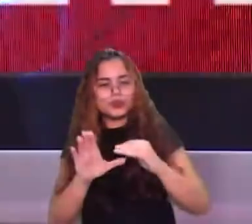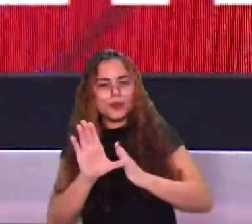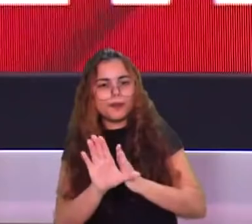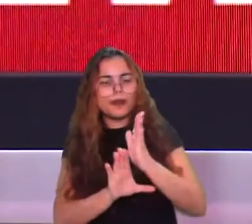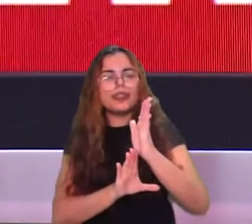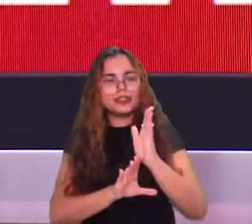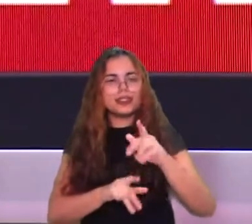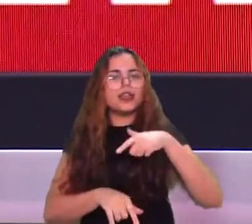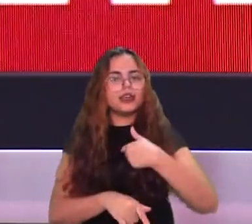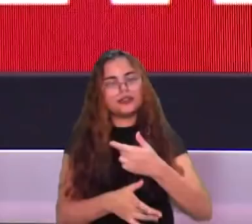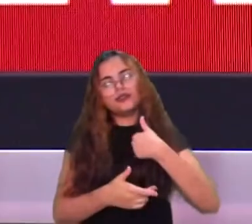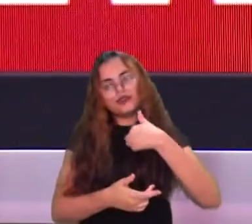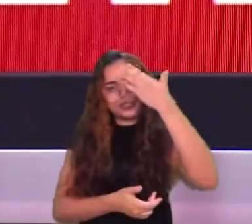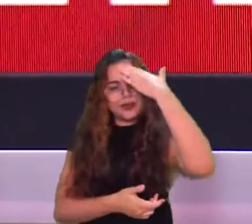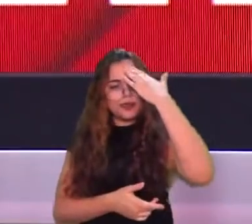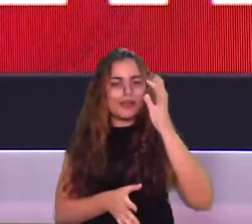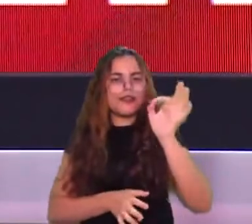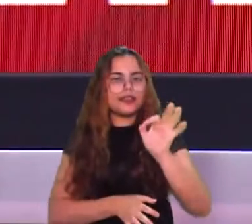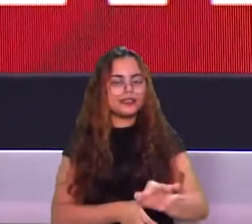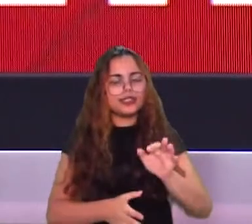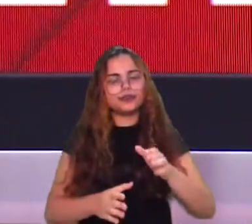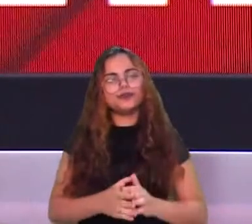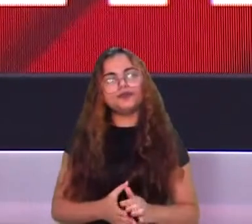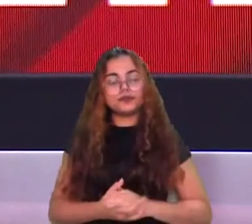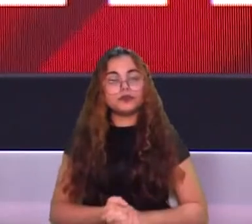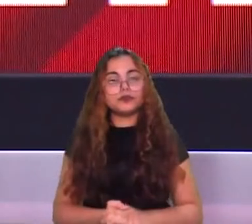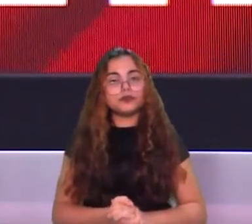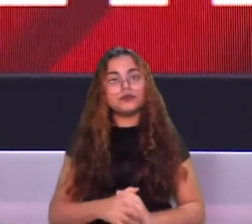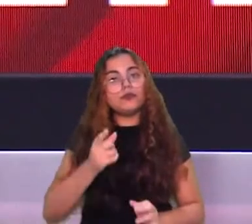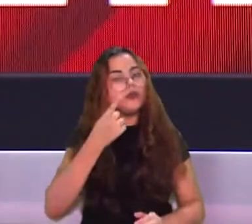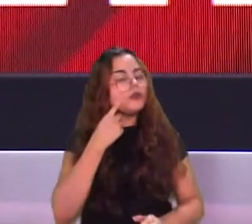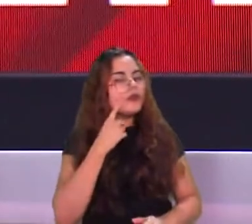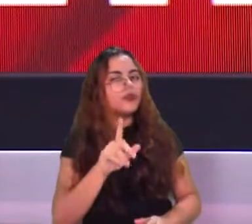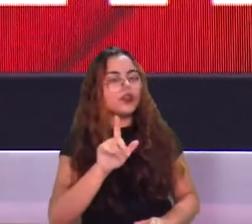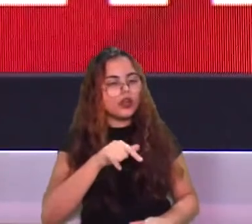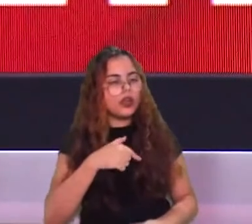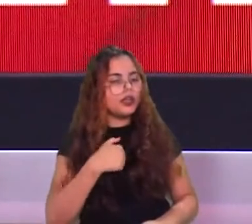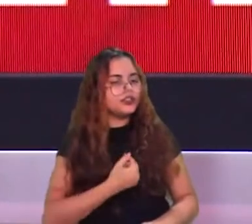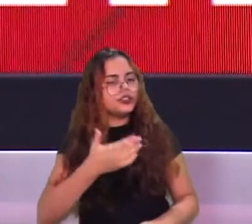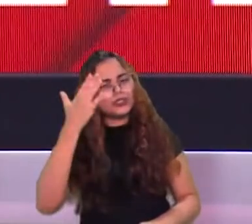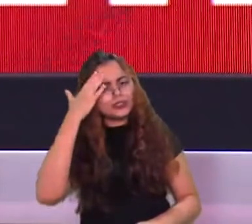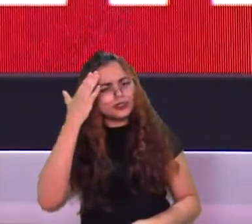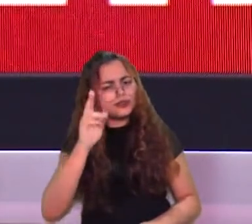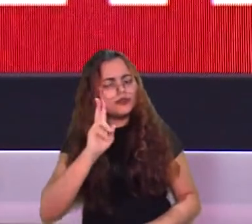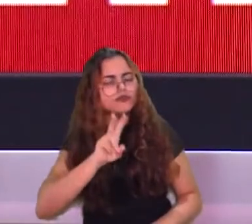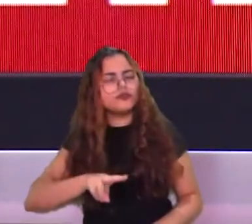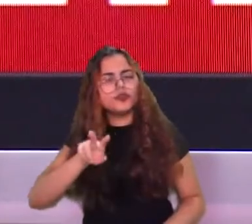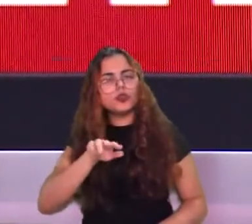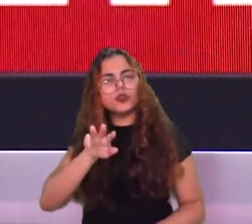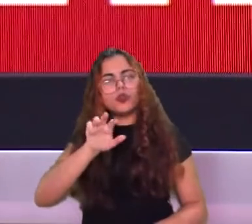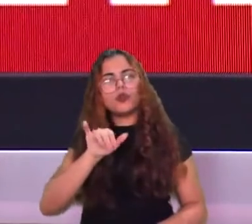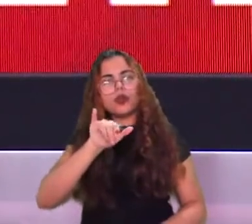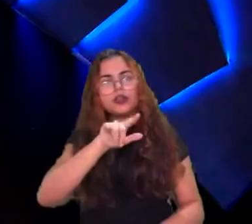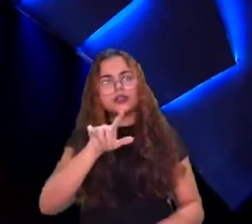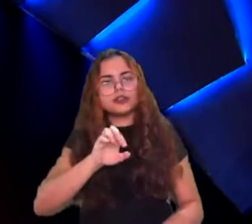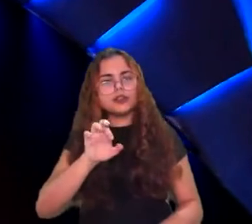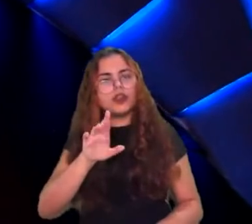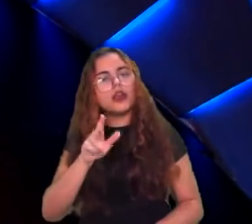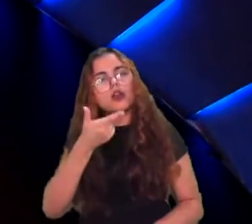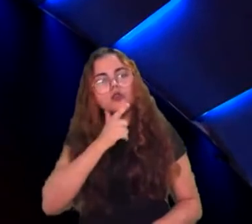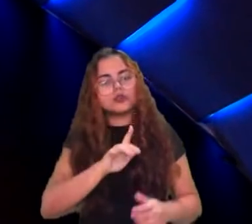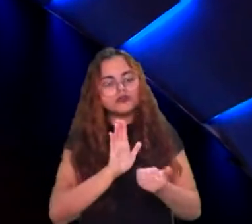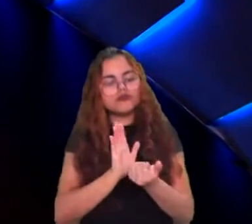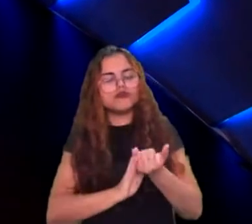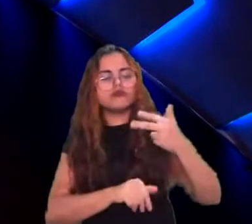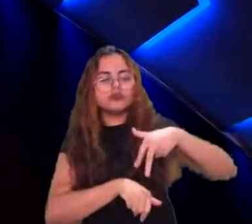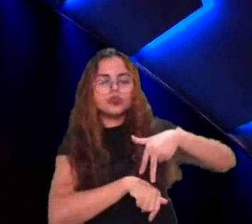ele deu um grande dano nesse jogo, viu que ele conseguiu ser efetivo, ele teve ali uma fase de rotas boa, conseguiu convergir melhor pro mid